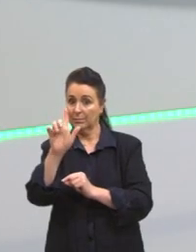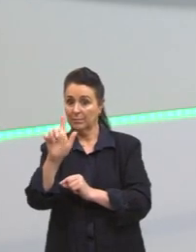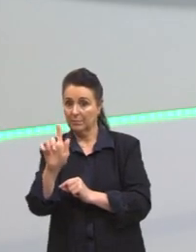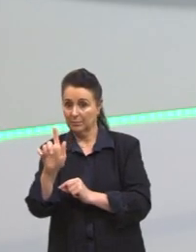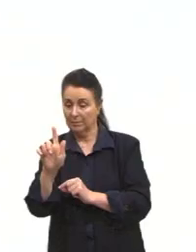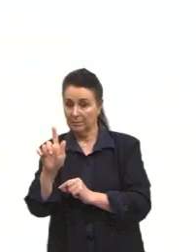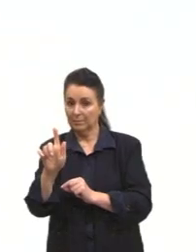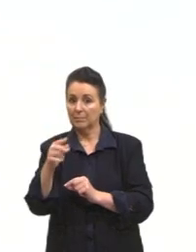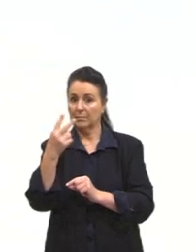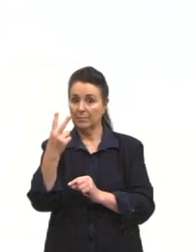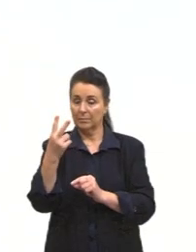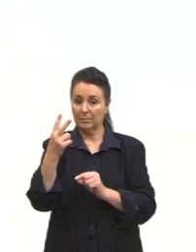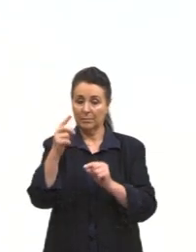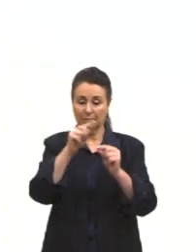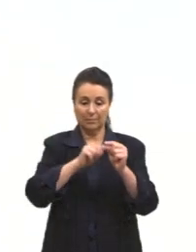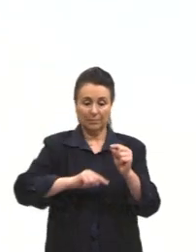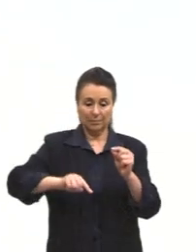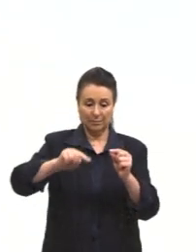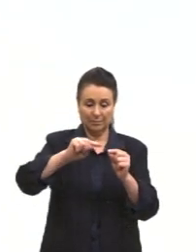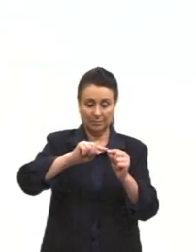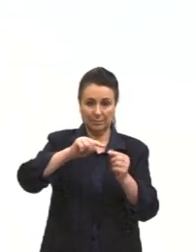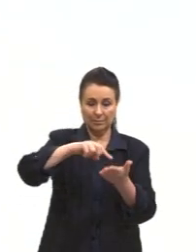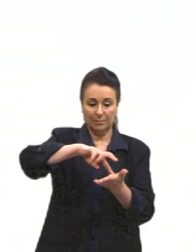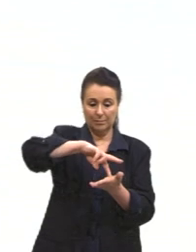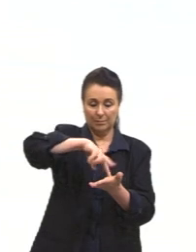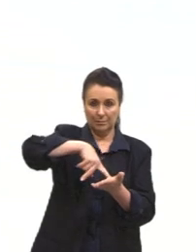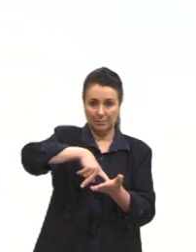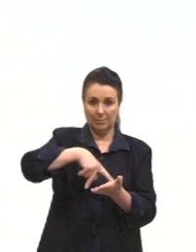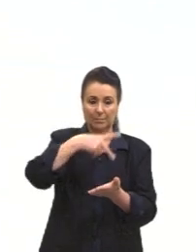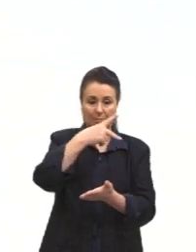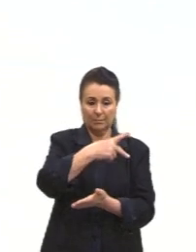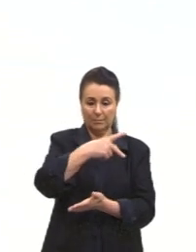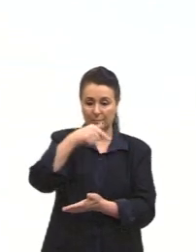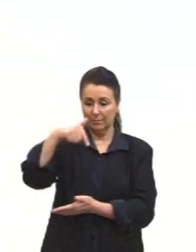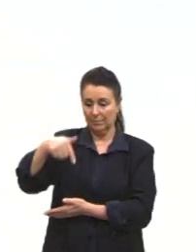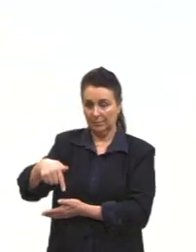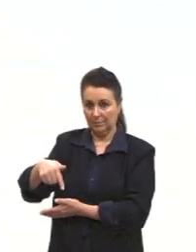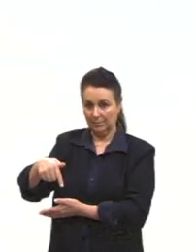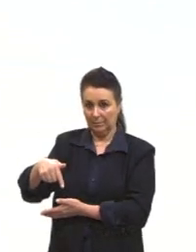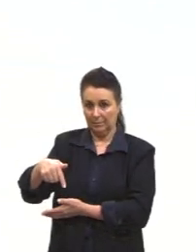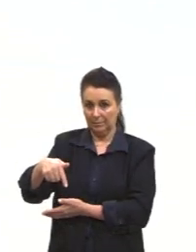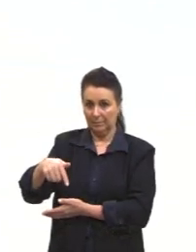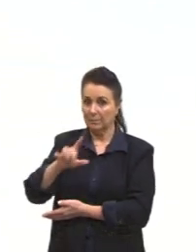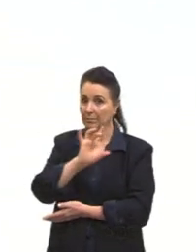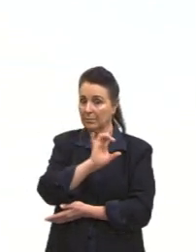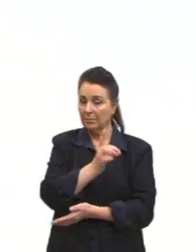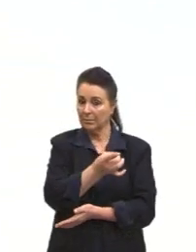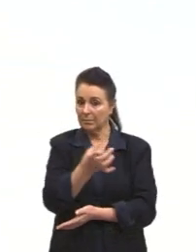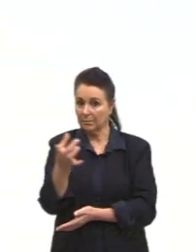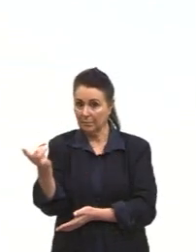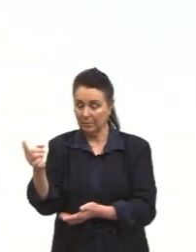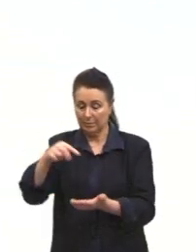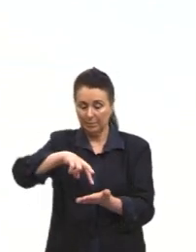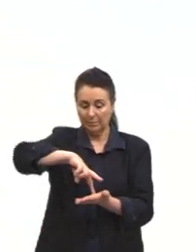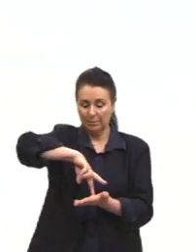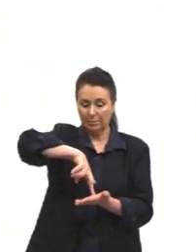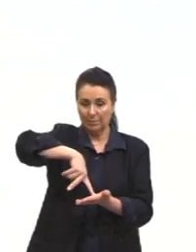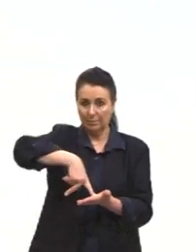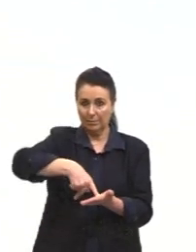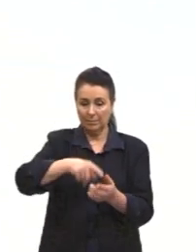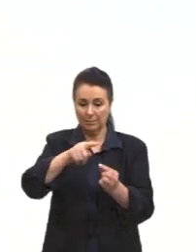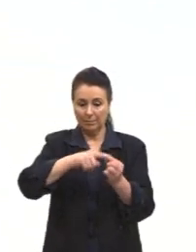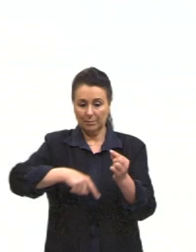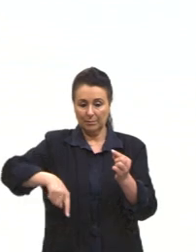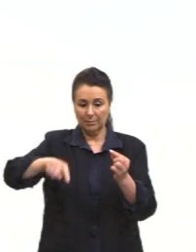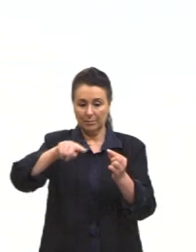circunferências nos pontos P e Q, né? Um ponto em cada circunferência. Então, nós temos a imagem